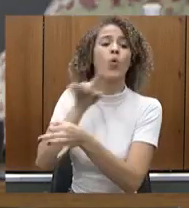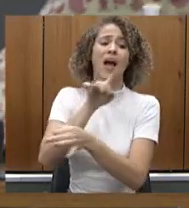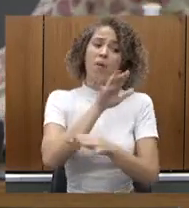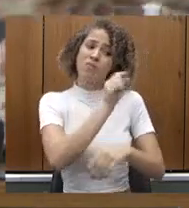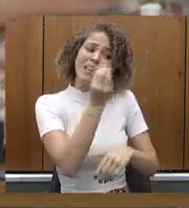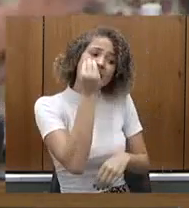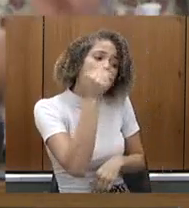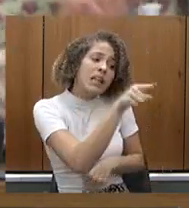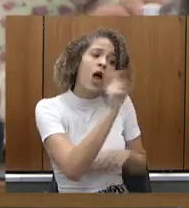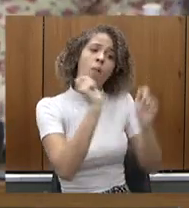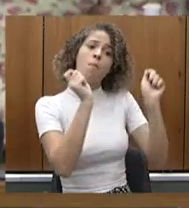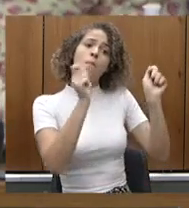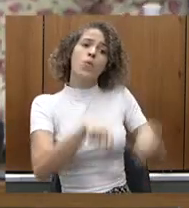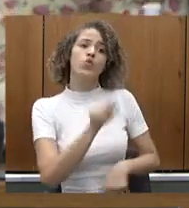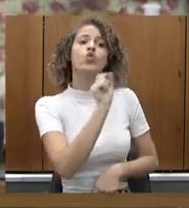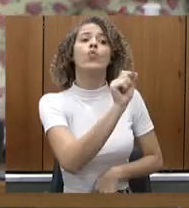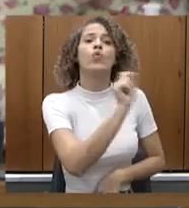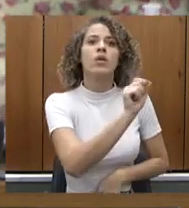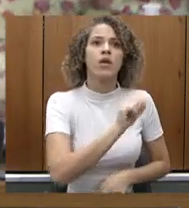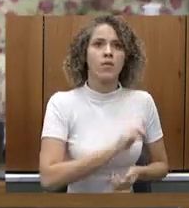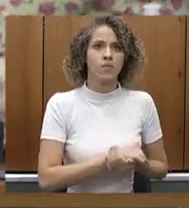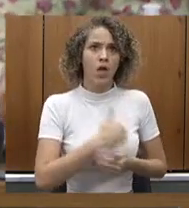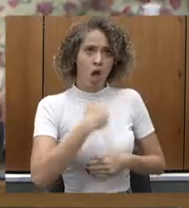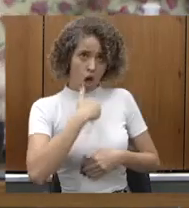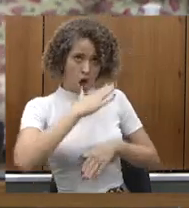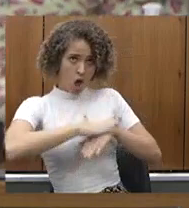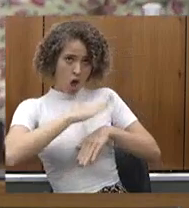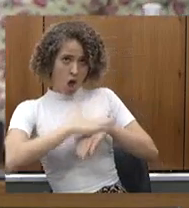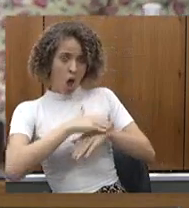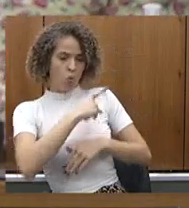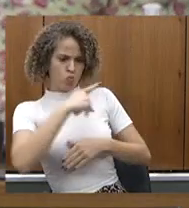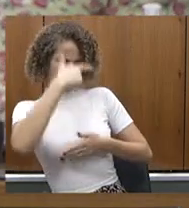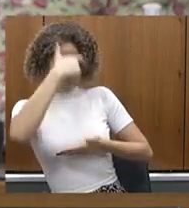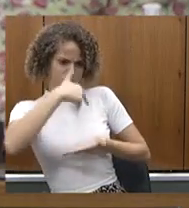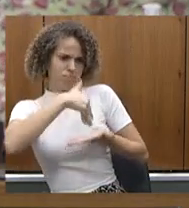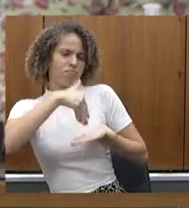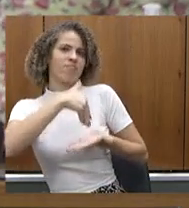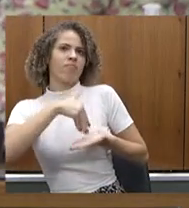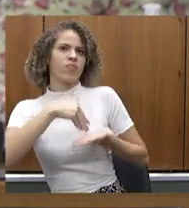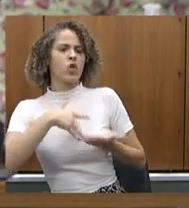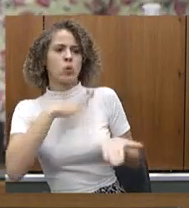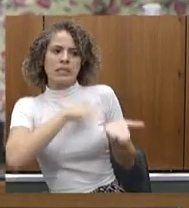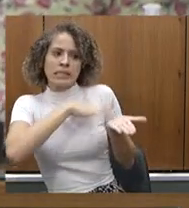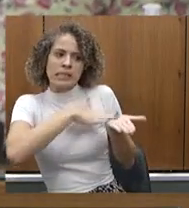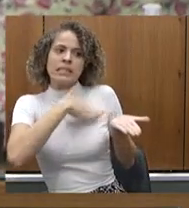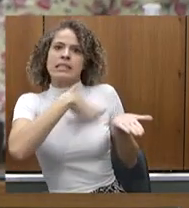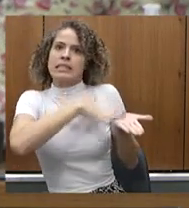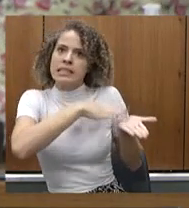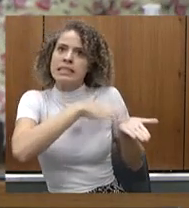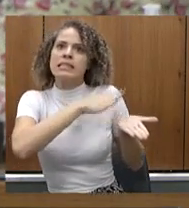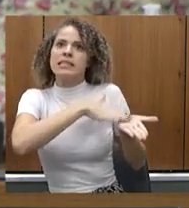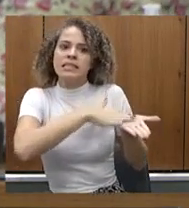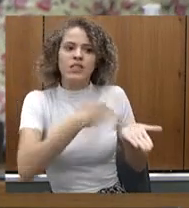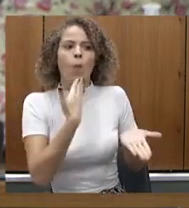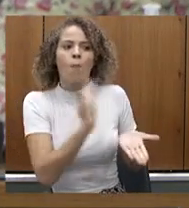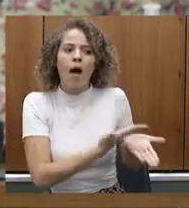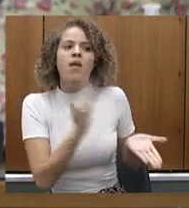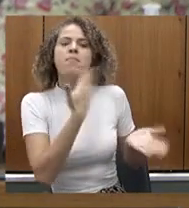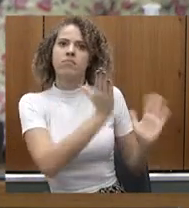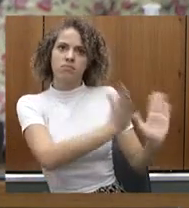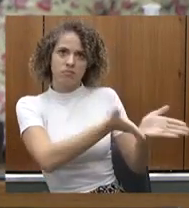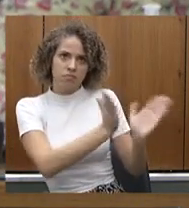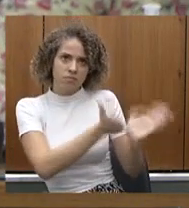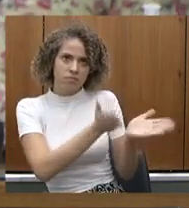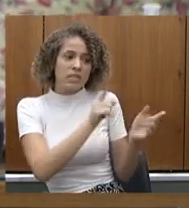eu desde que você assumiu a secretaria eu venho cobrando pedindo se